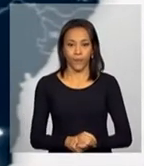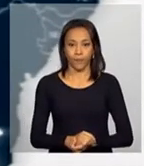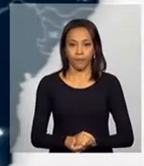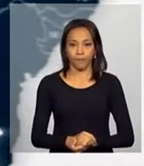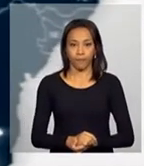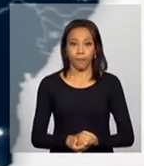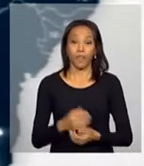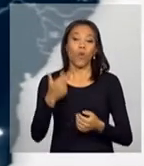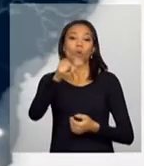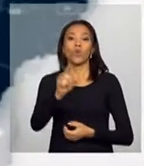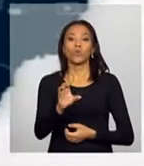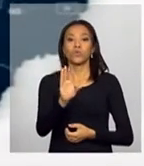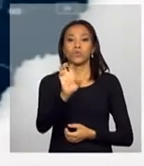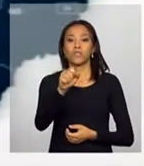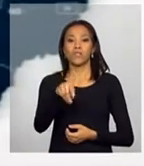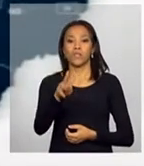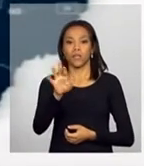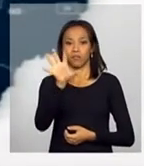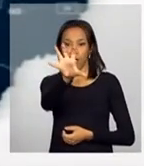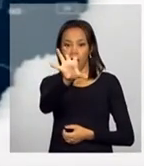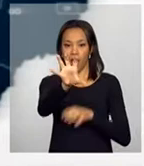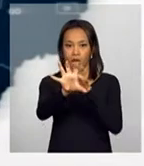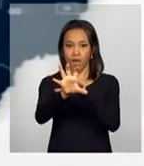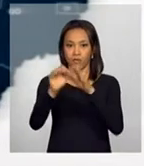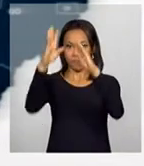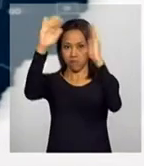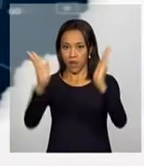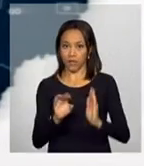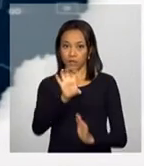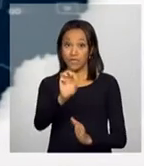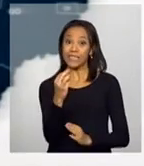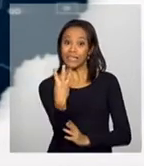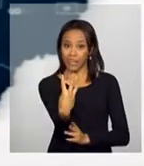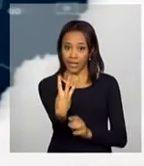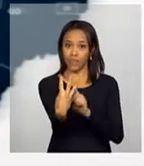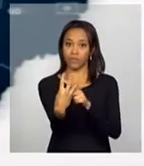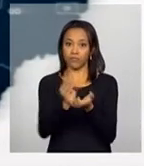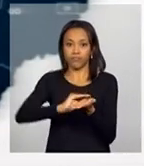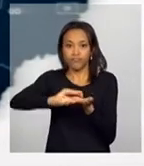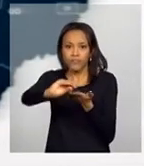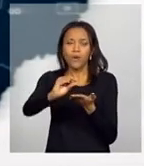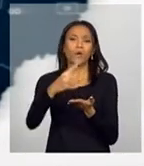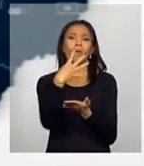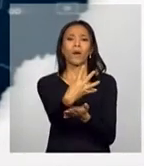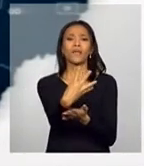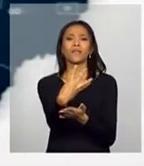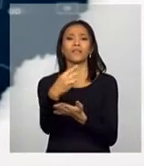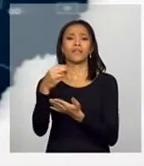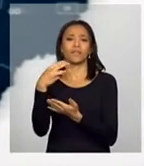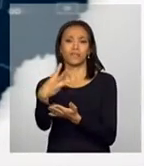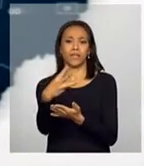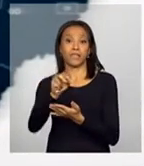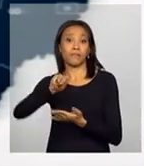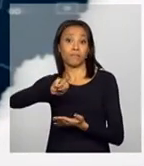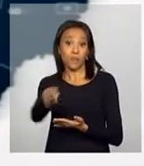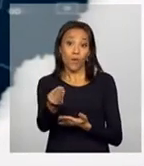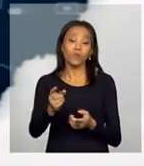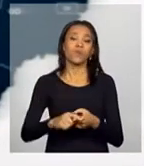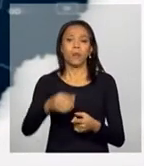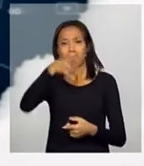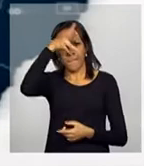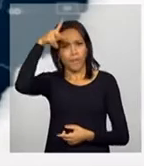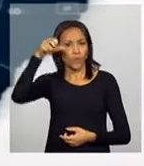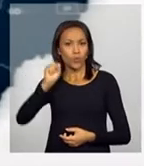Na região Centro-Oeste, 3 empreendimentos, 43 milhões de reais. Um no Mato Grosso do Sul